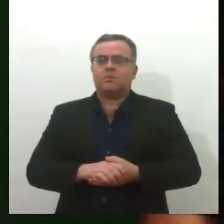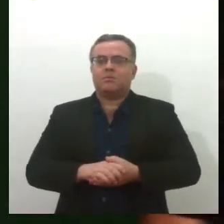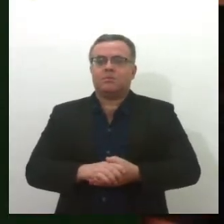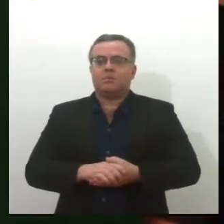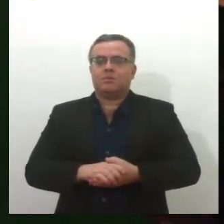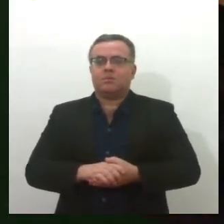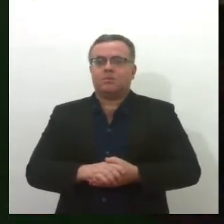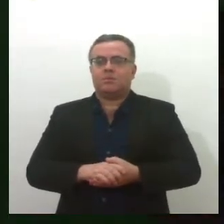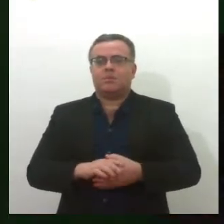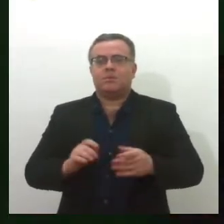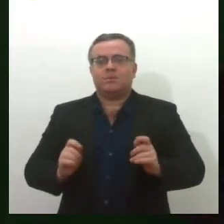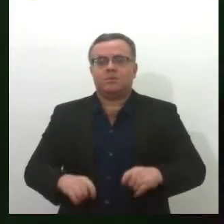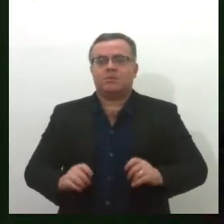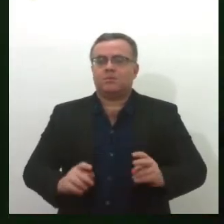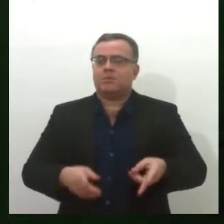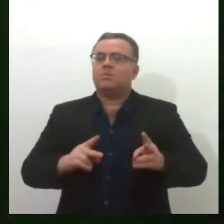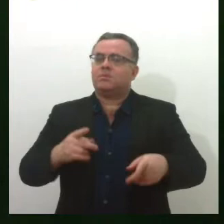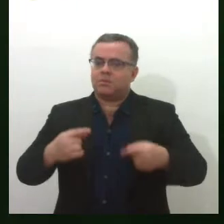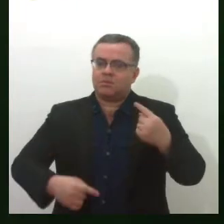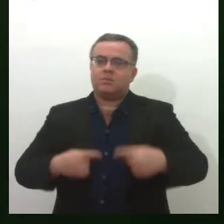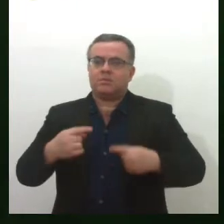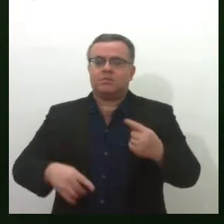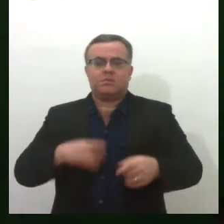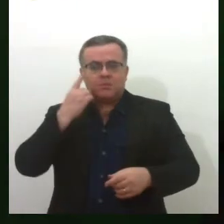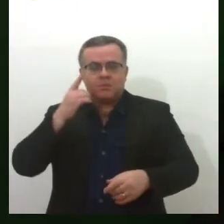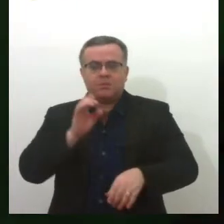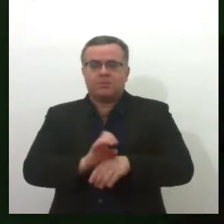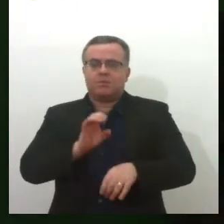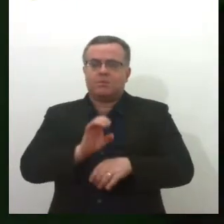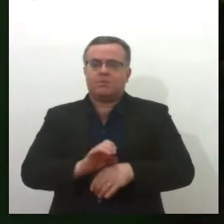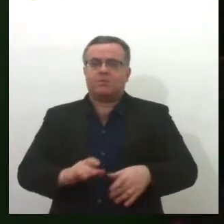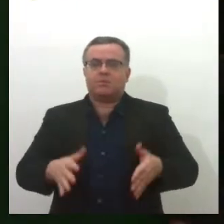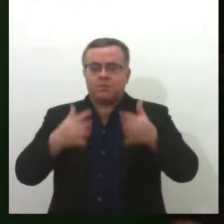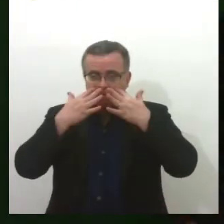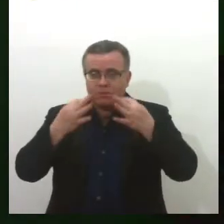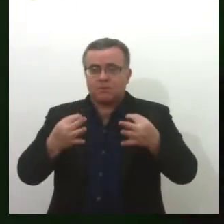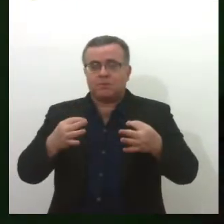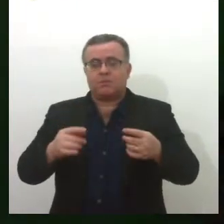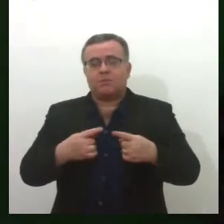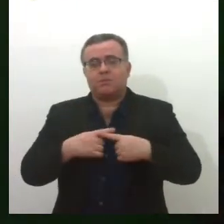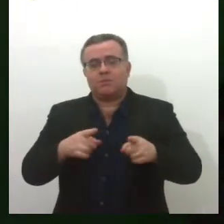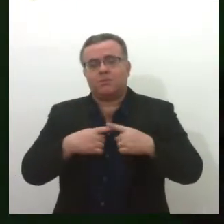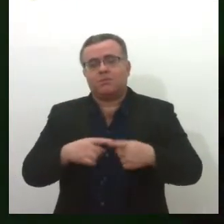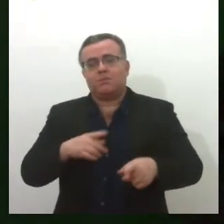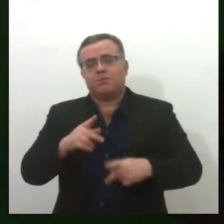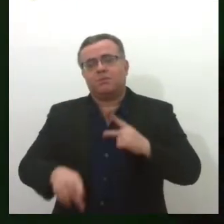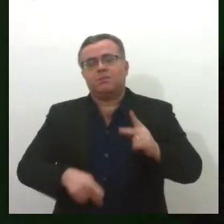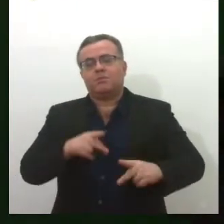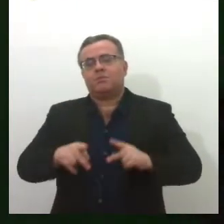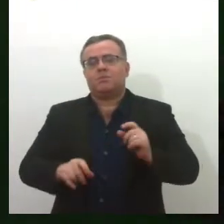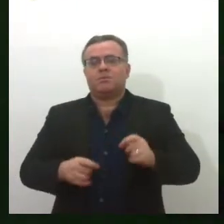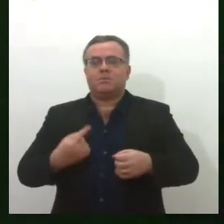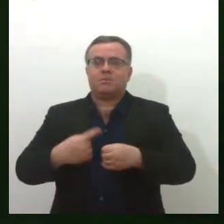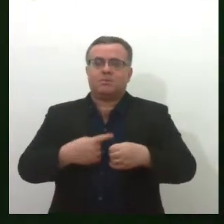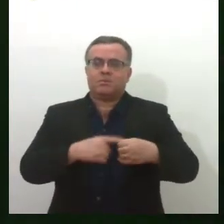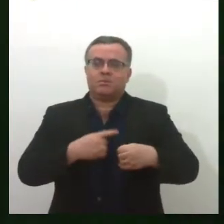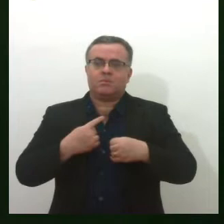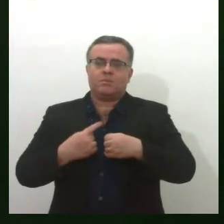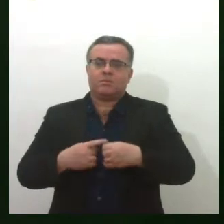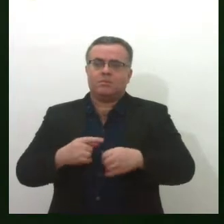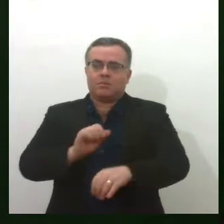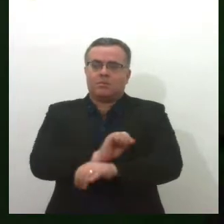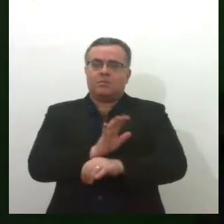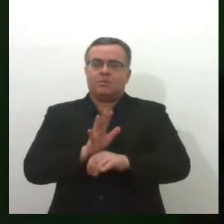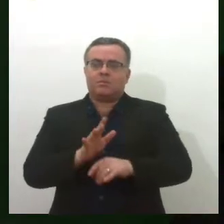O discurso do deputado estadual Garibaldi Mendonça chama a atenção para a reclamação da população do município da Barra dos Coqueiros com